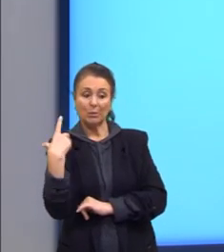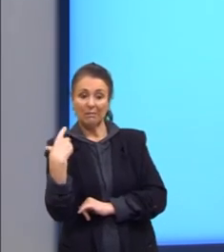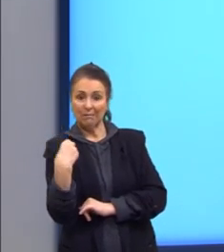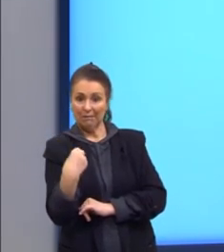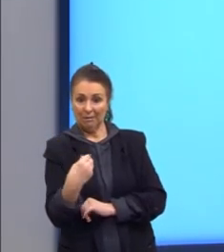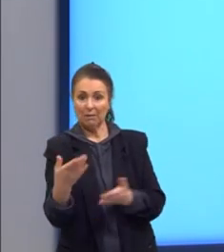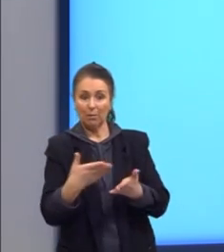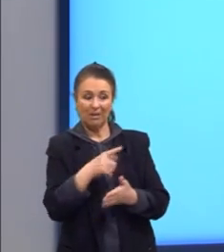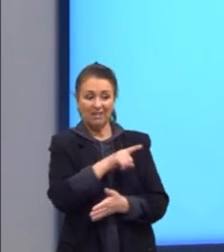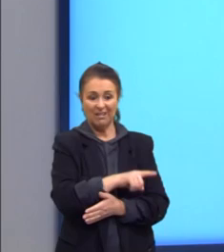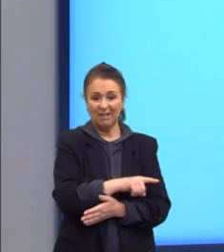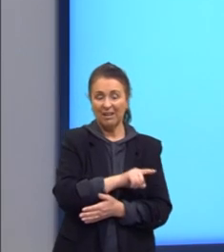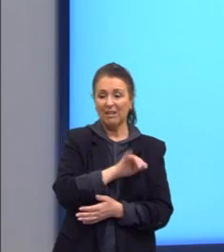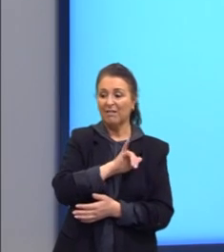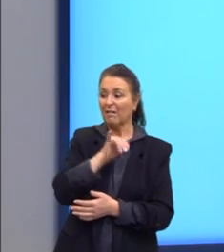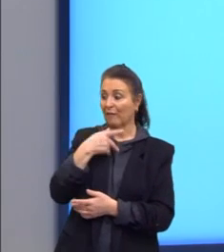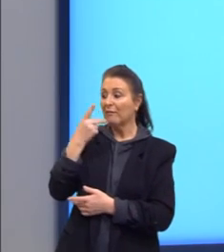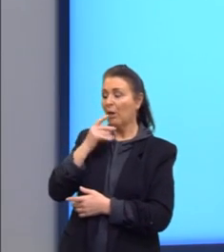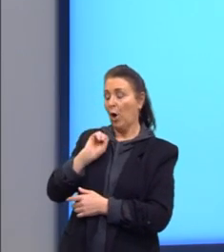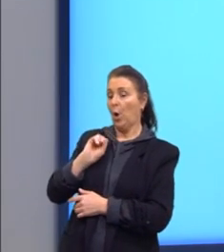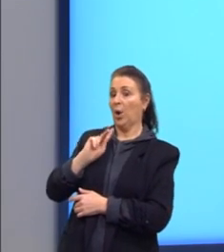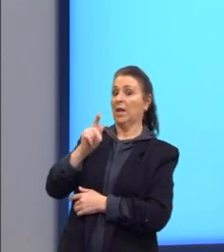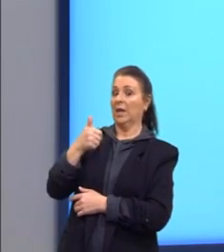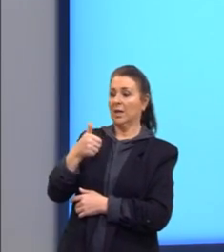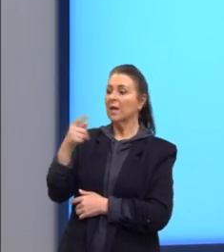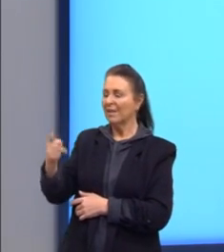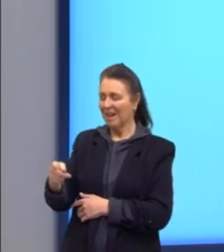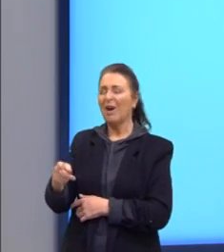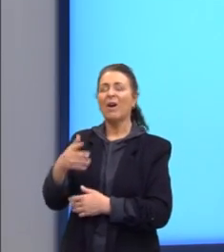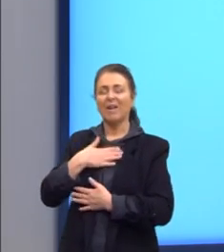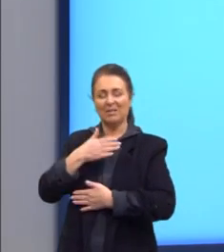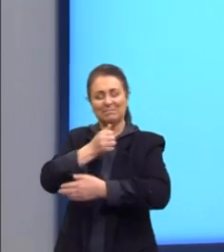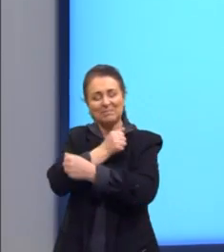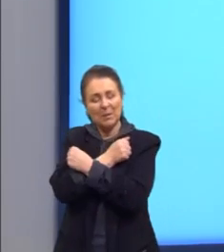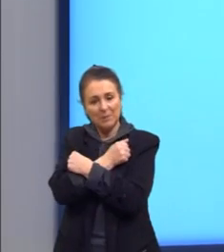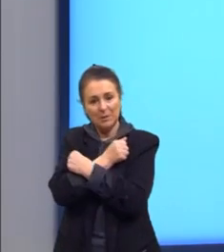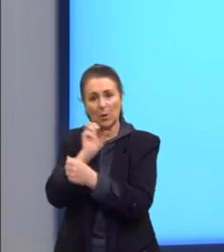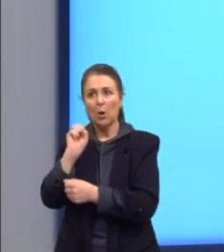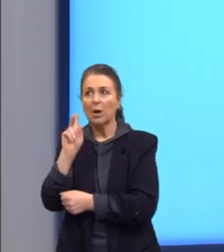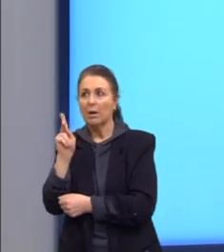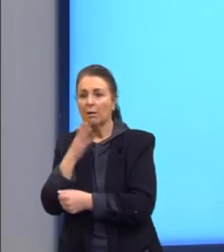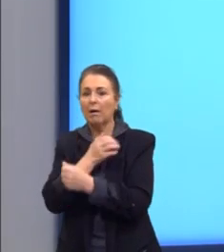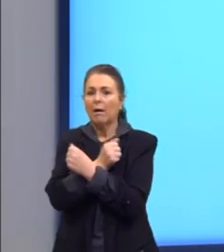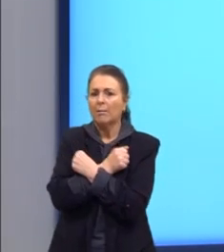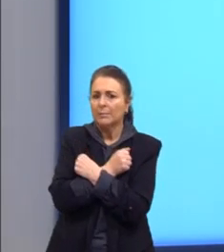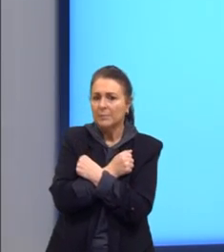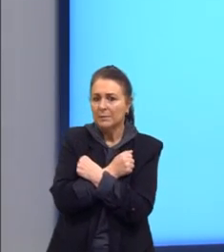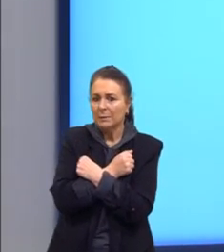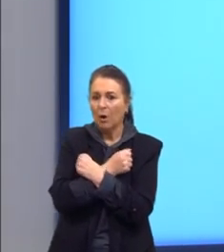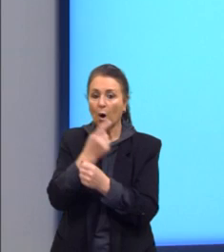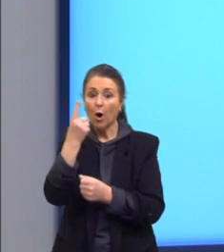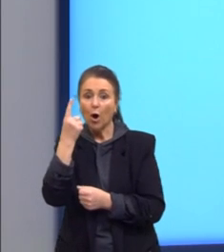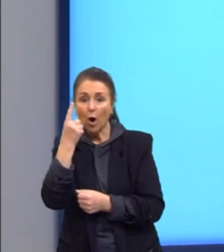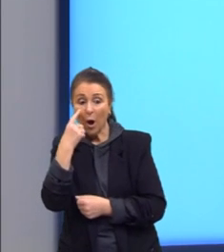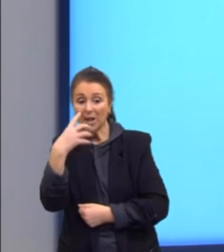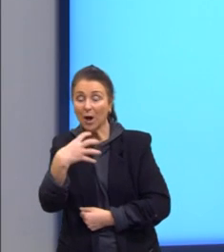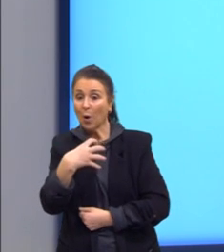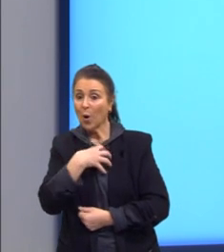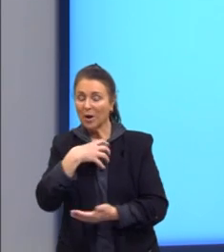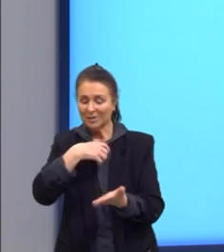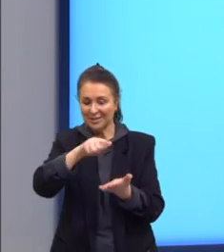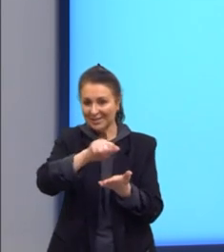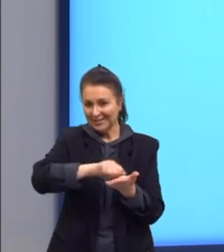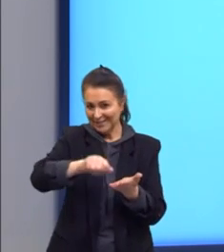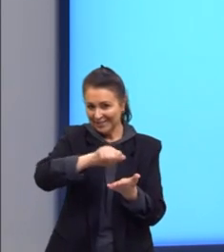falou. E Pedro responde, valeu, abraço. Para que a comunicação, como no MSN